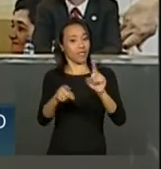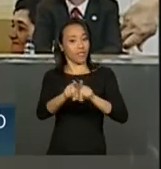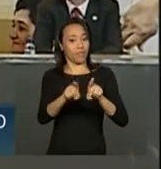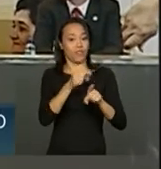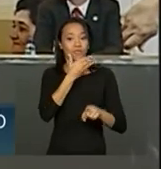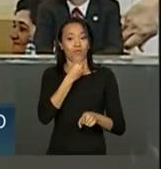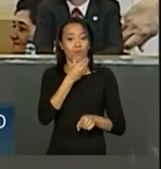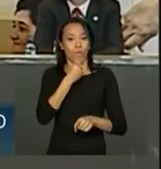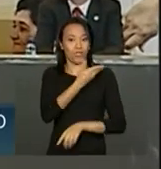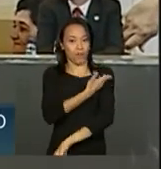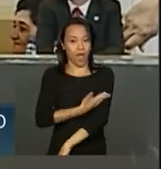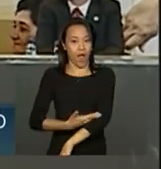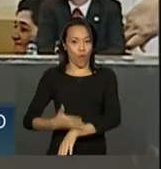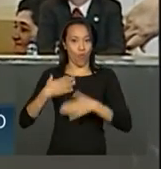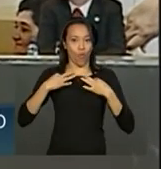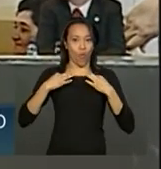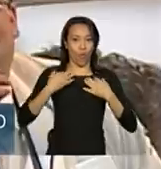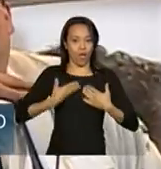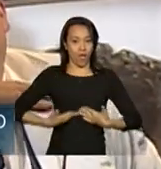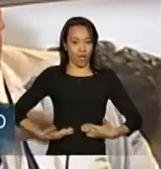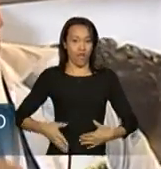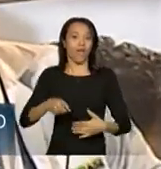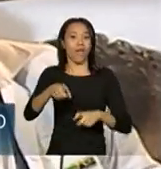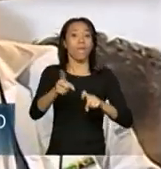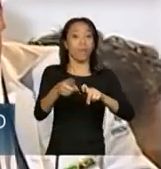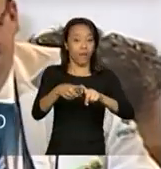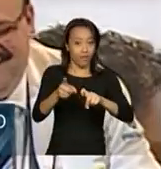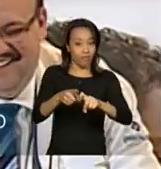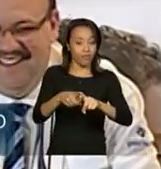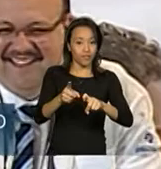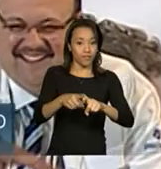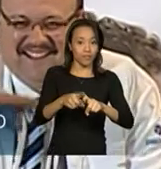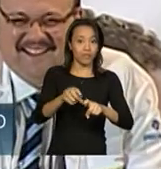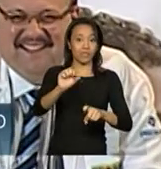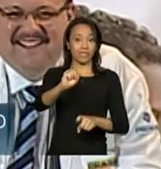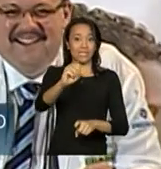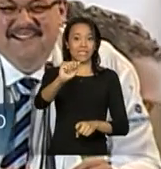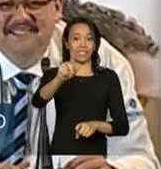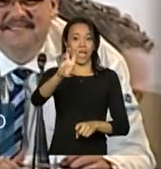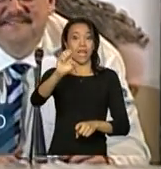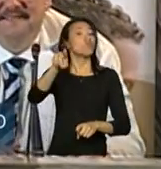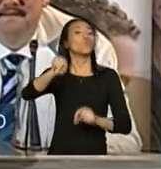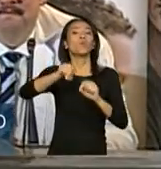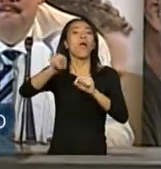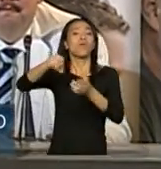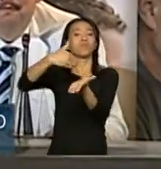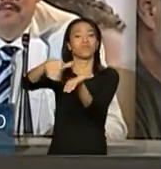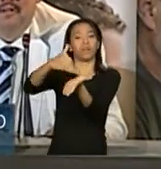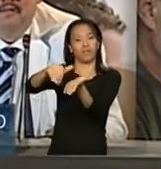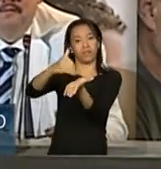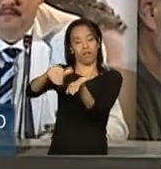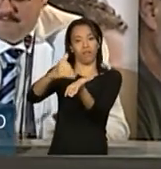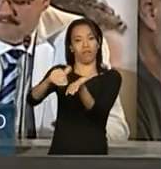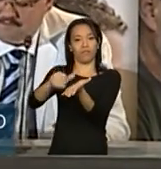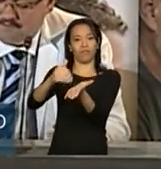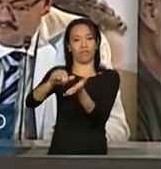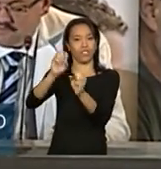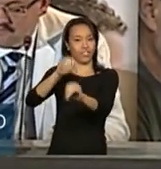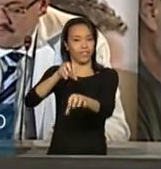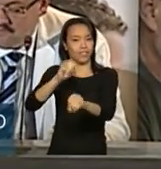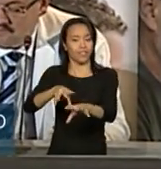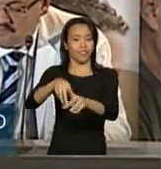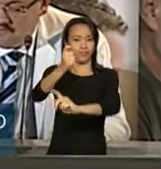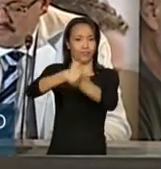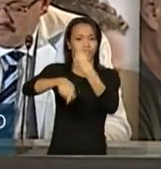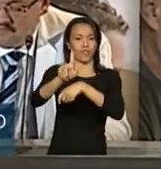avental branco, doutor Mozart Salles. Ele é o secretário de Educação, Trabalho e